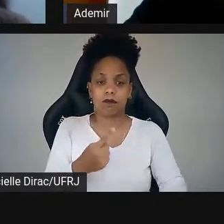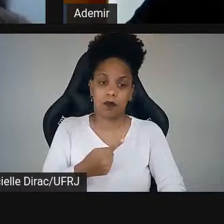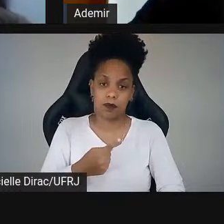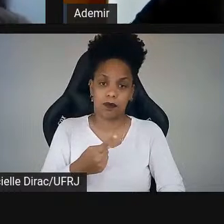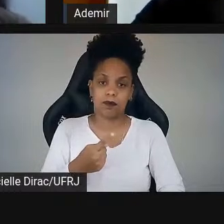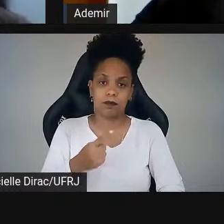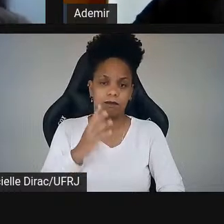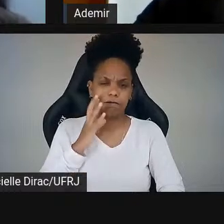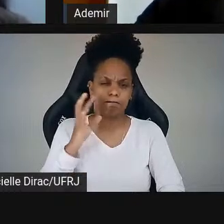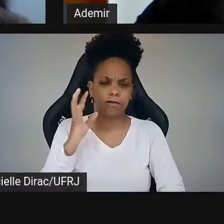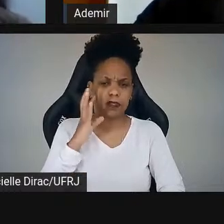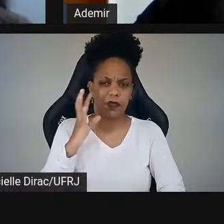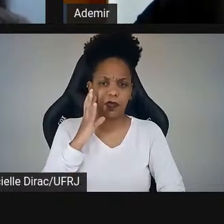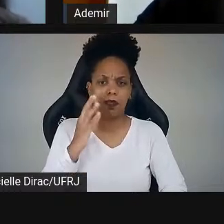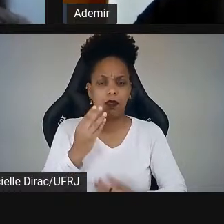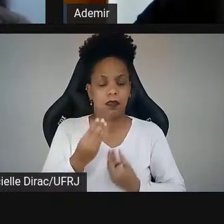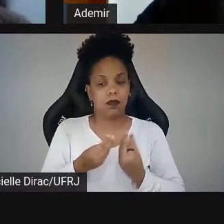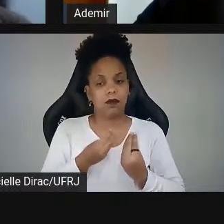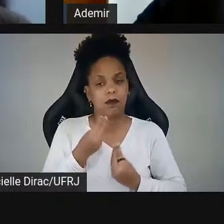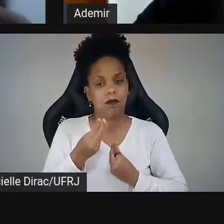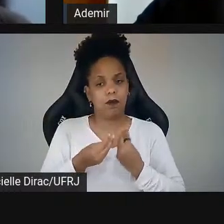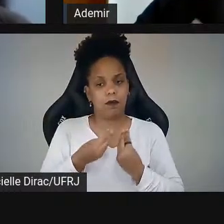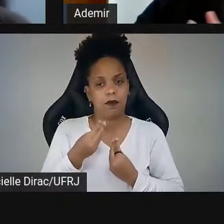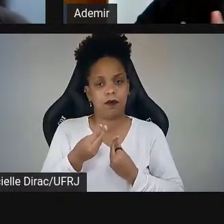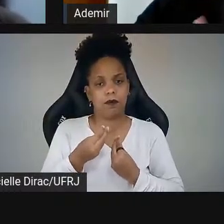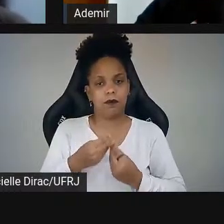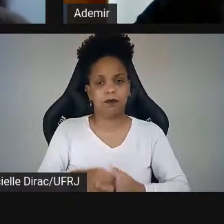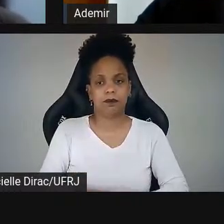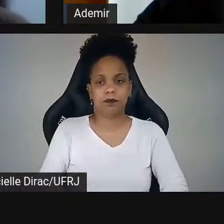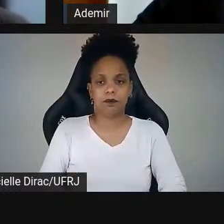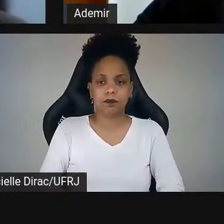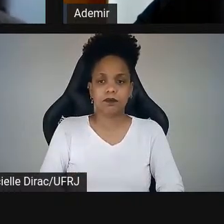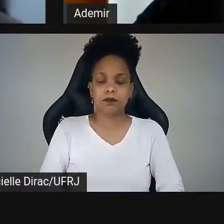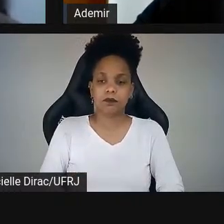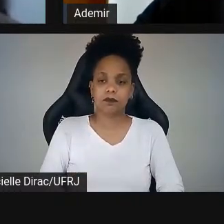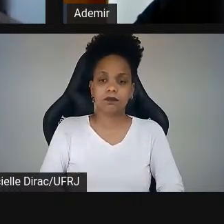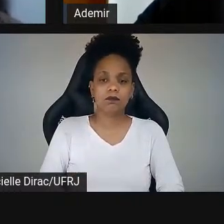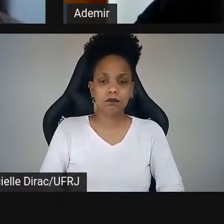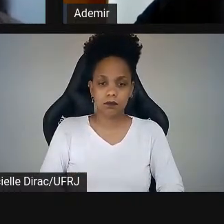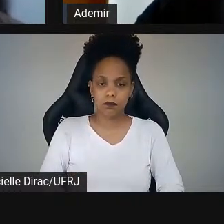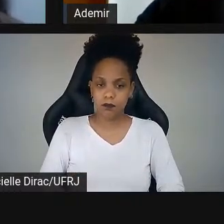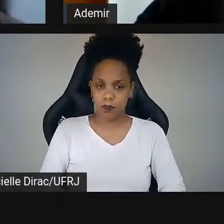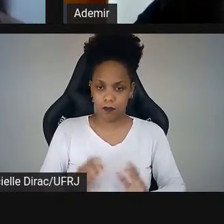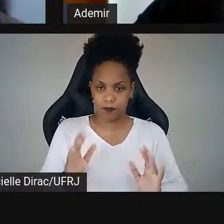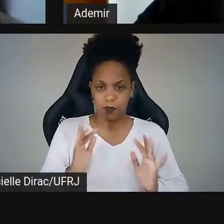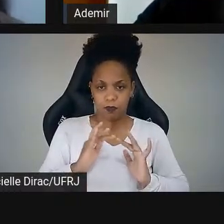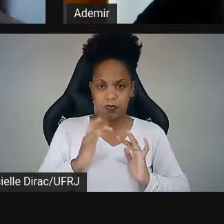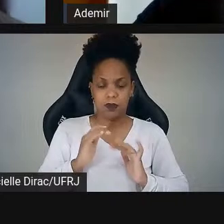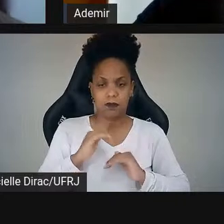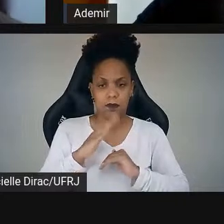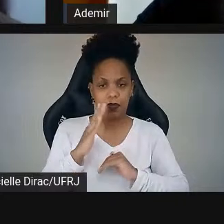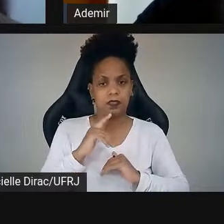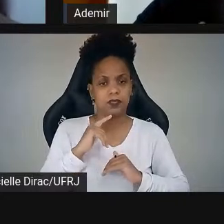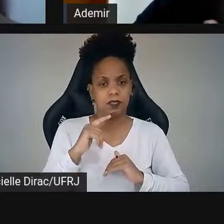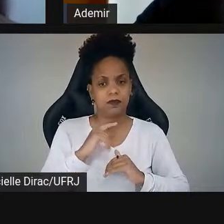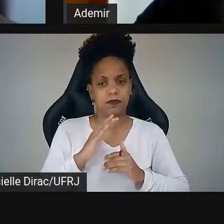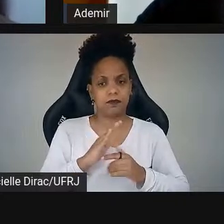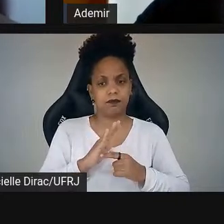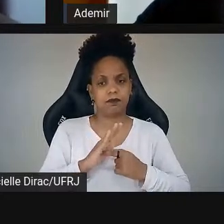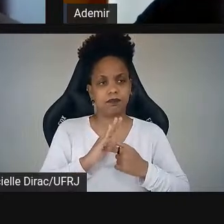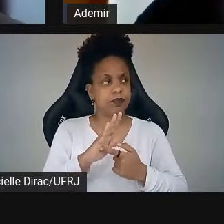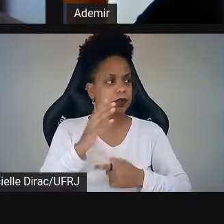pensou numa forma de familiarizar mais os alunos com a revista e